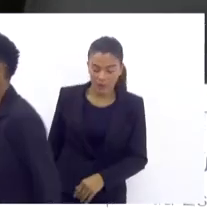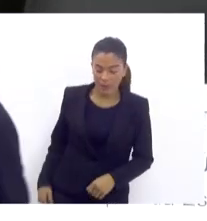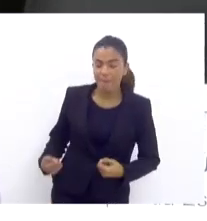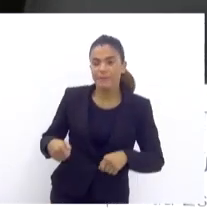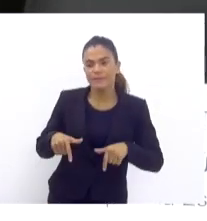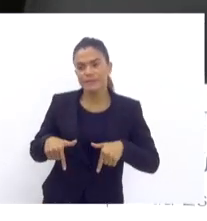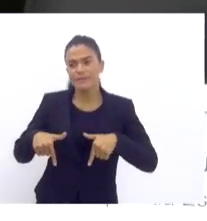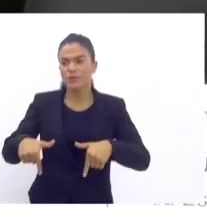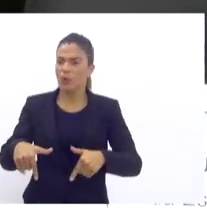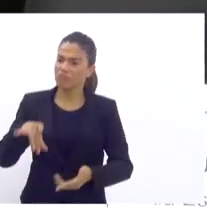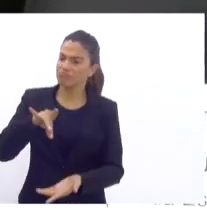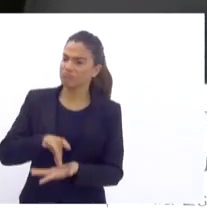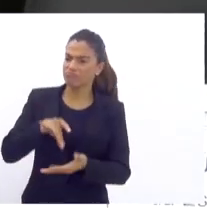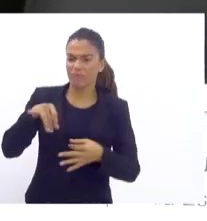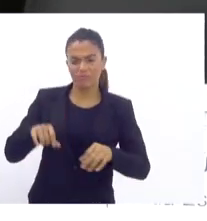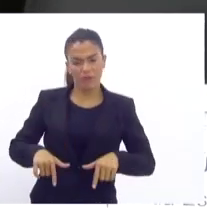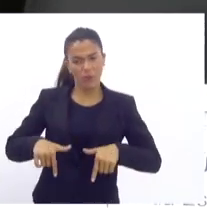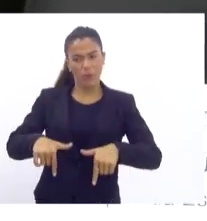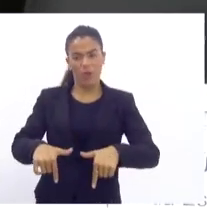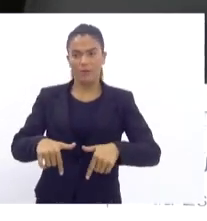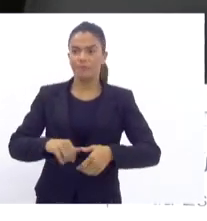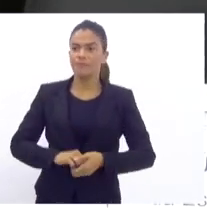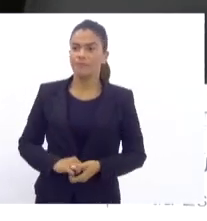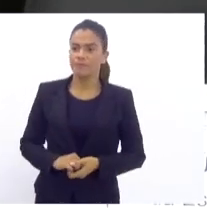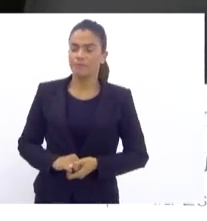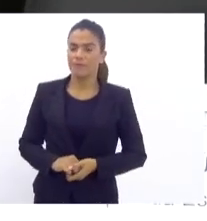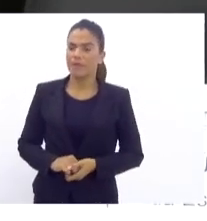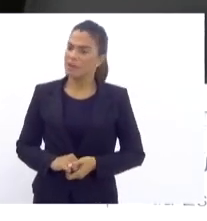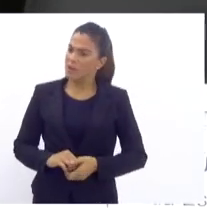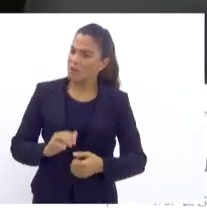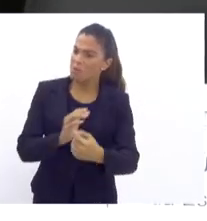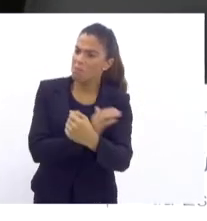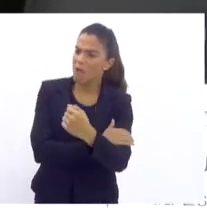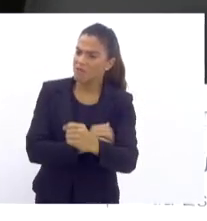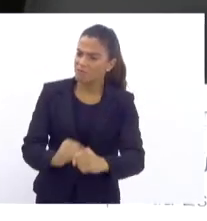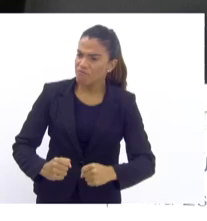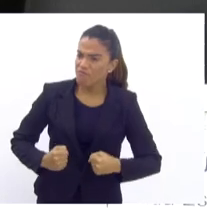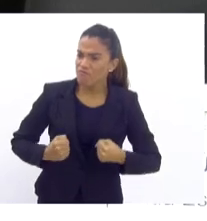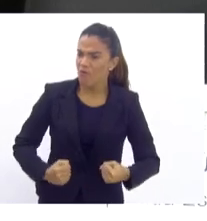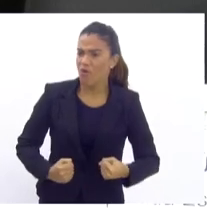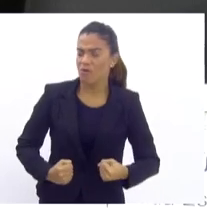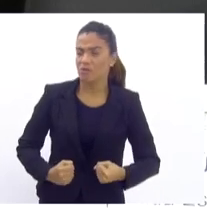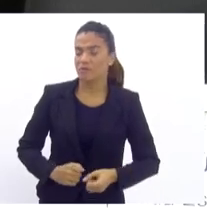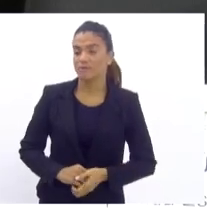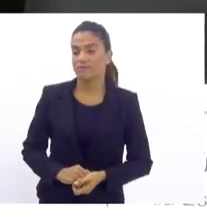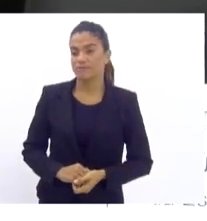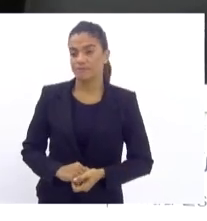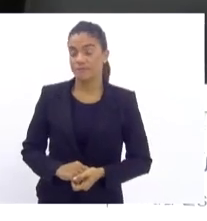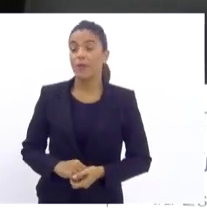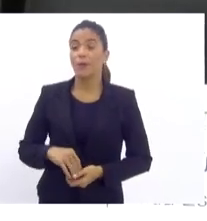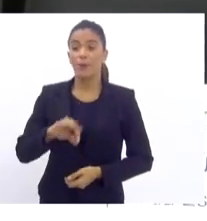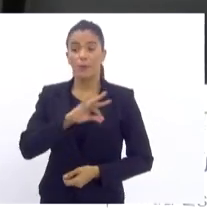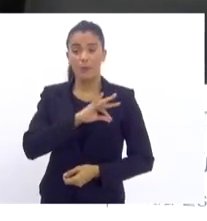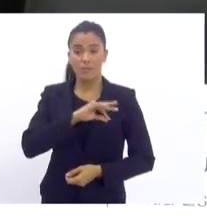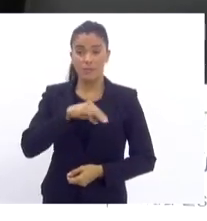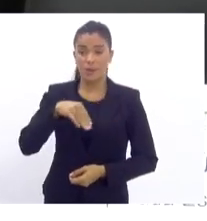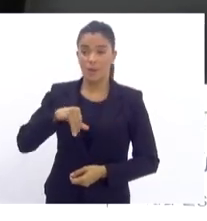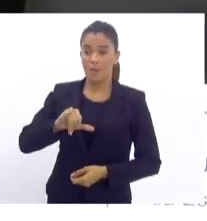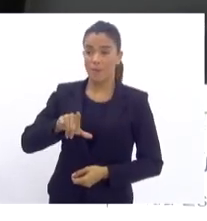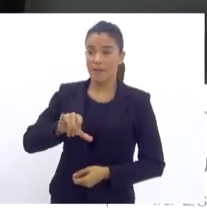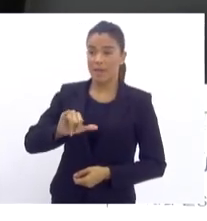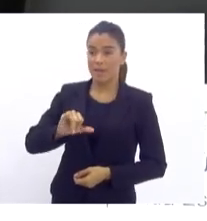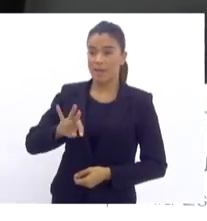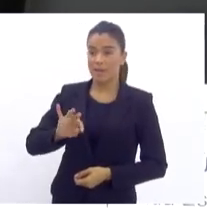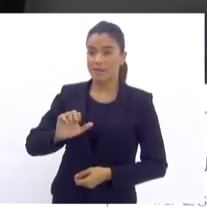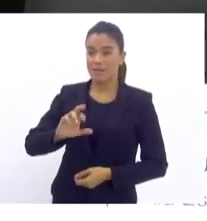da forma como realmente tem que atuar. Ter o braço forte, o braço firme. E o policial militar, vou dizer para vocês uma